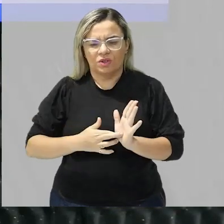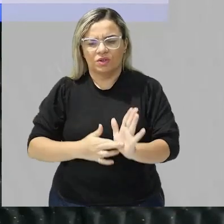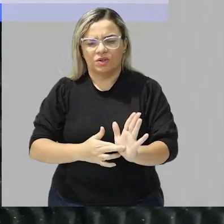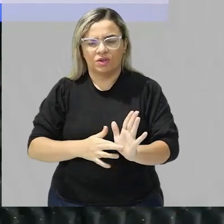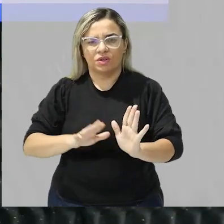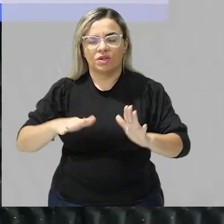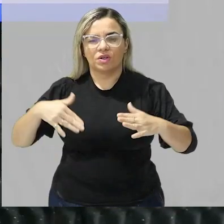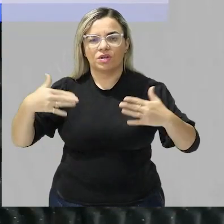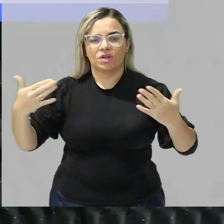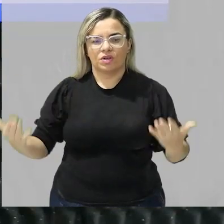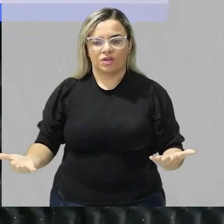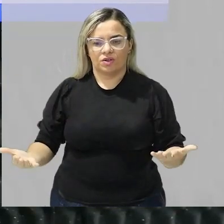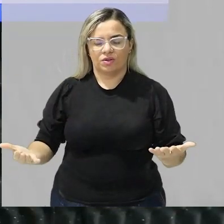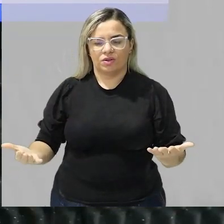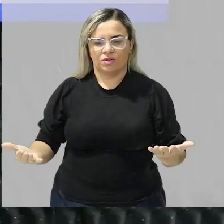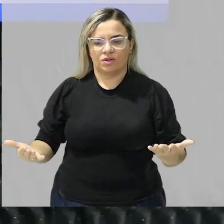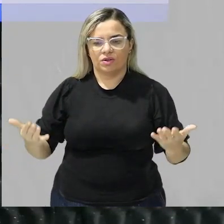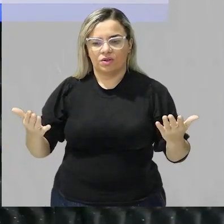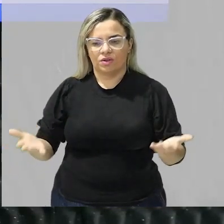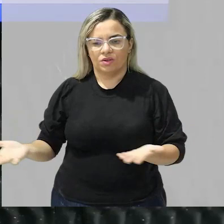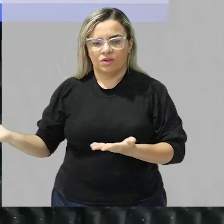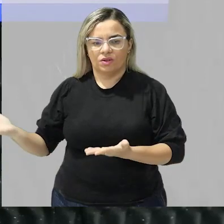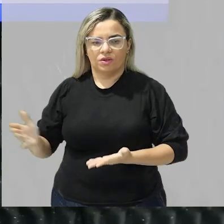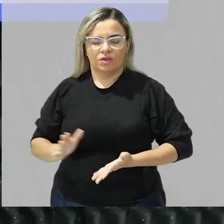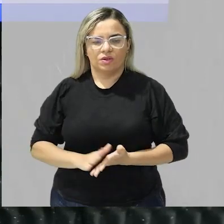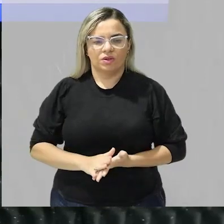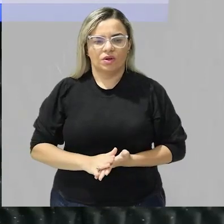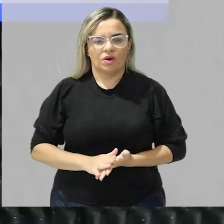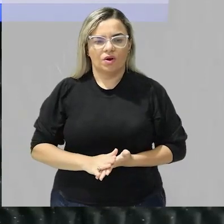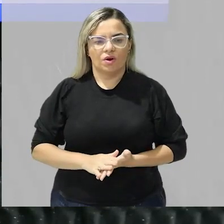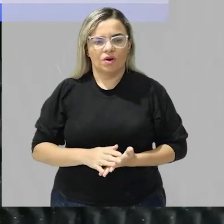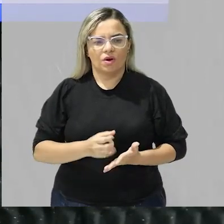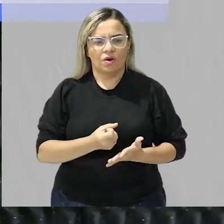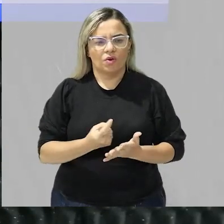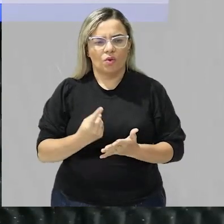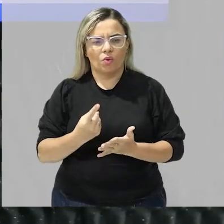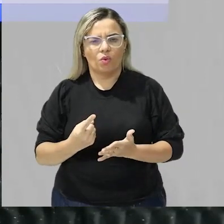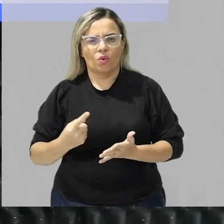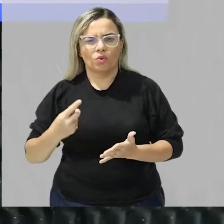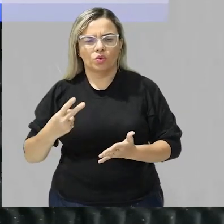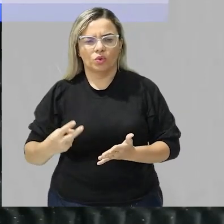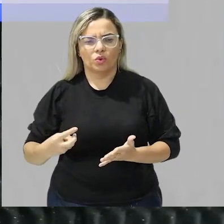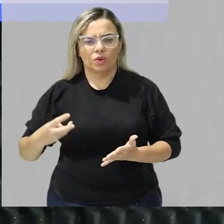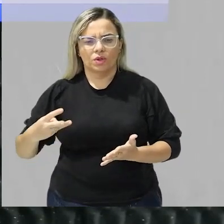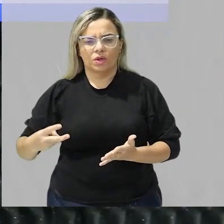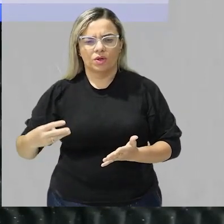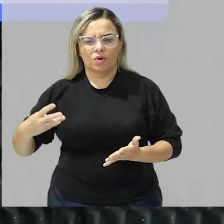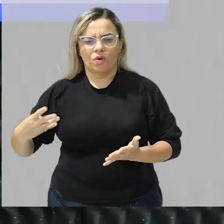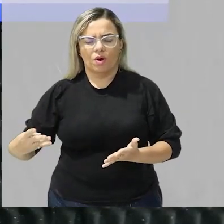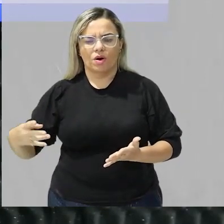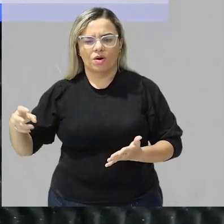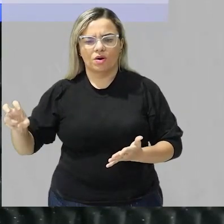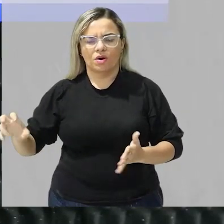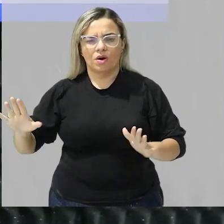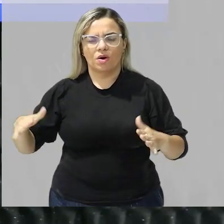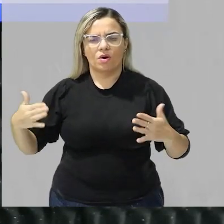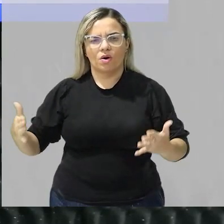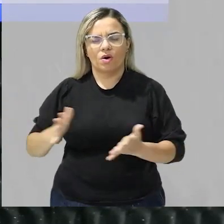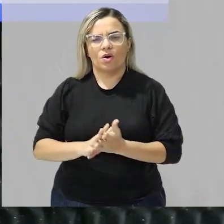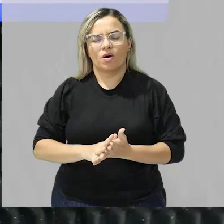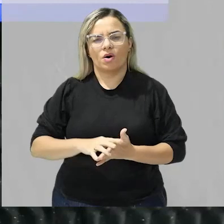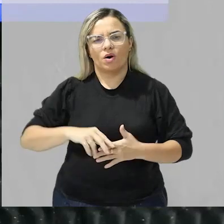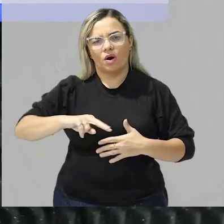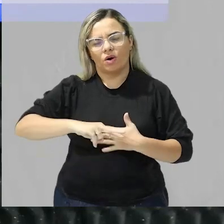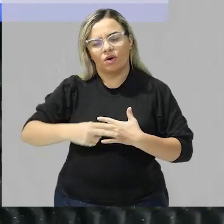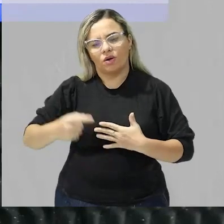representado no resultado ou em qual desses resultados ele representa a ação do medicamento pessoal prestem